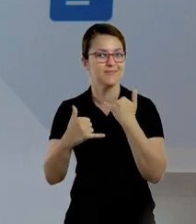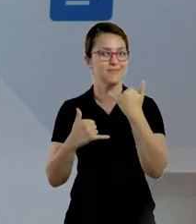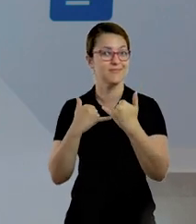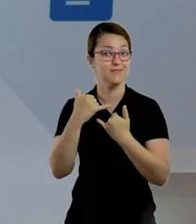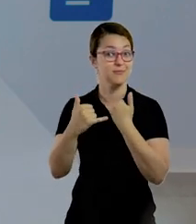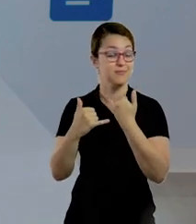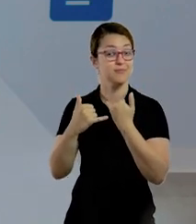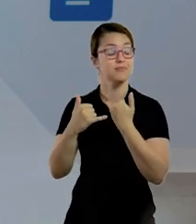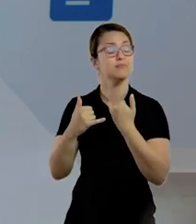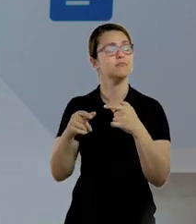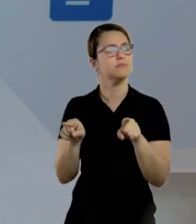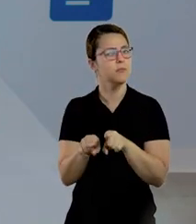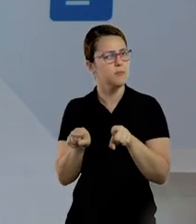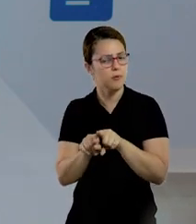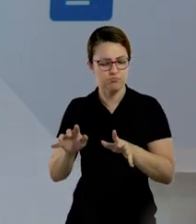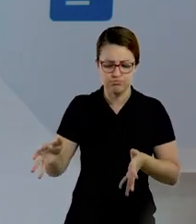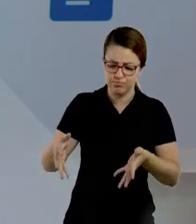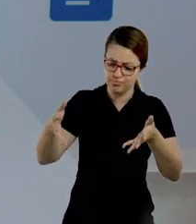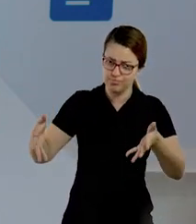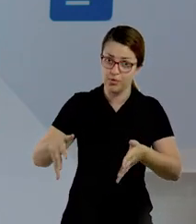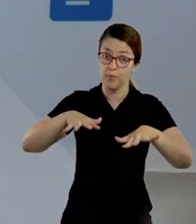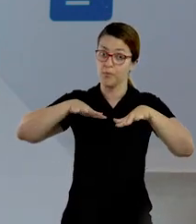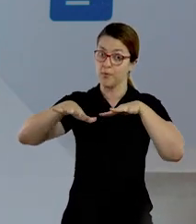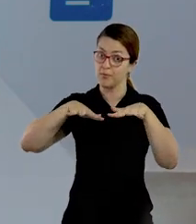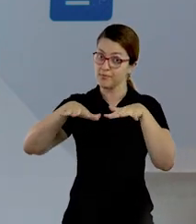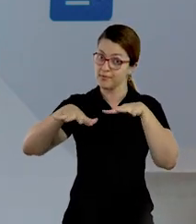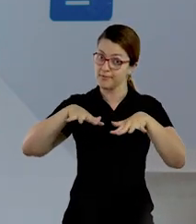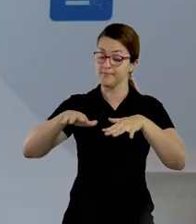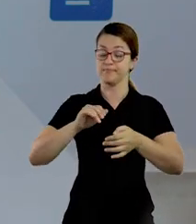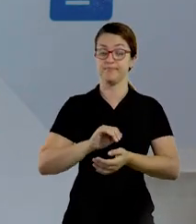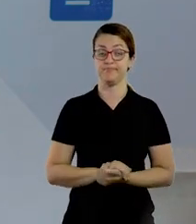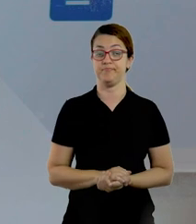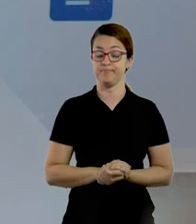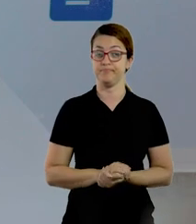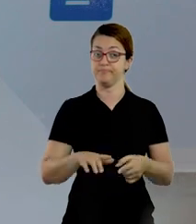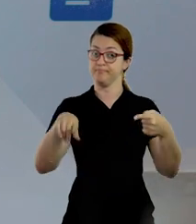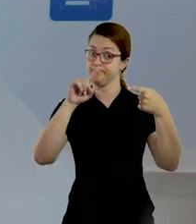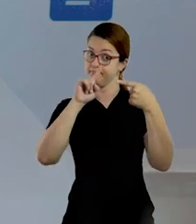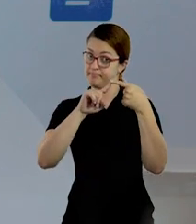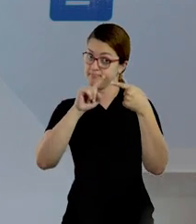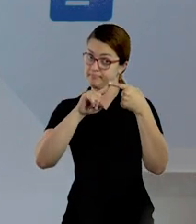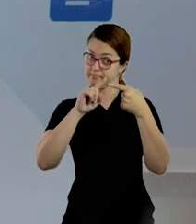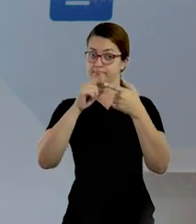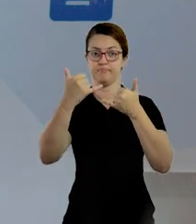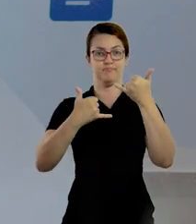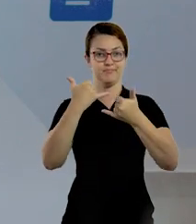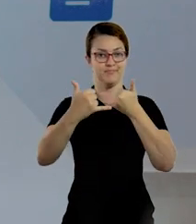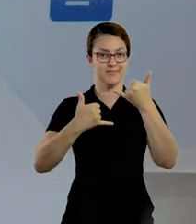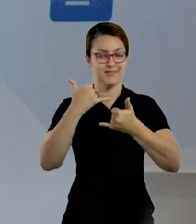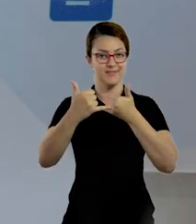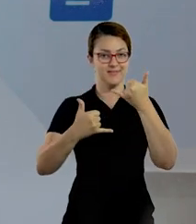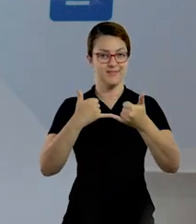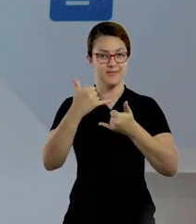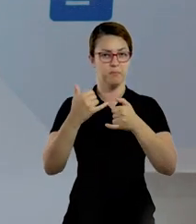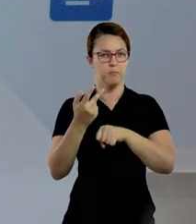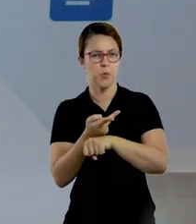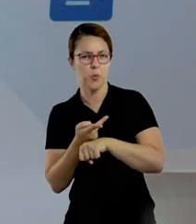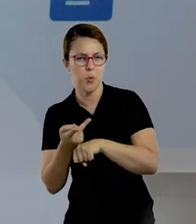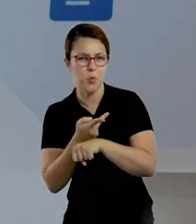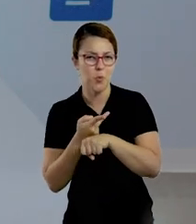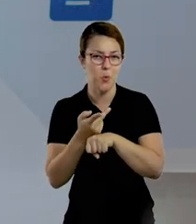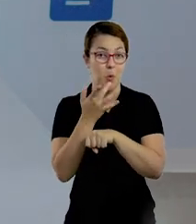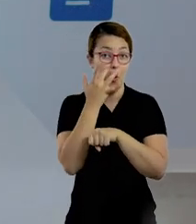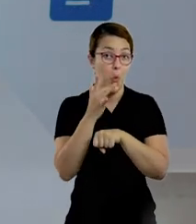e estimular o movimento. A primeira brincadeira que nós temos é o caça ao tesouro.